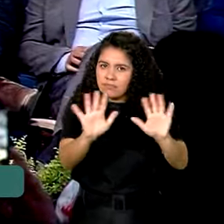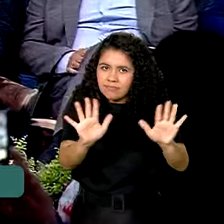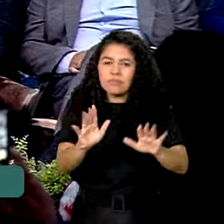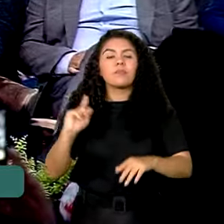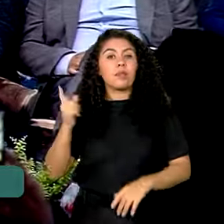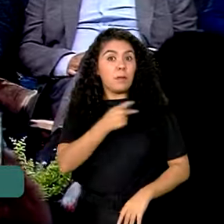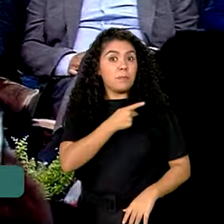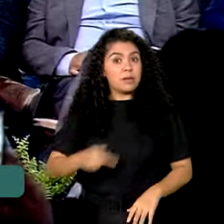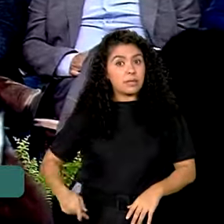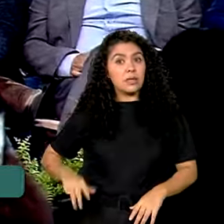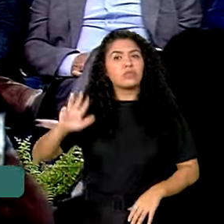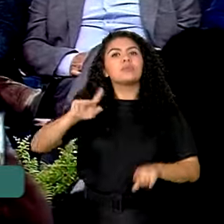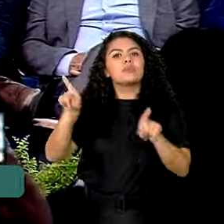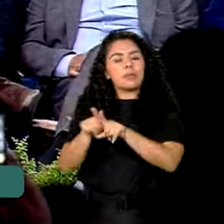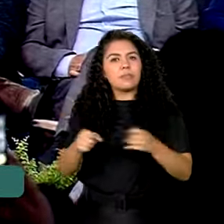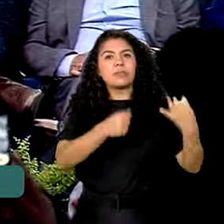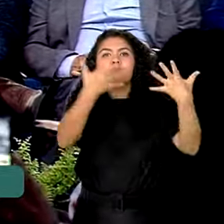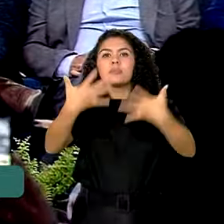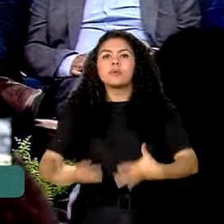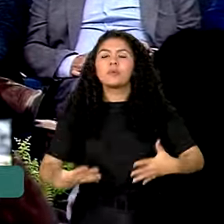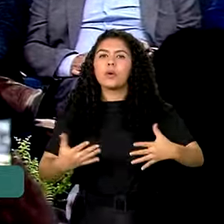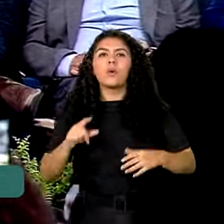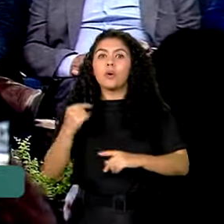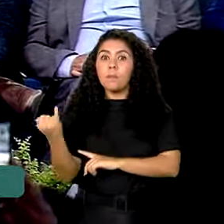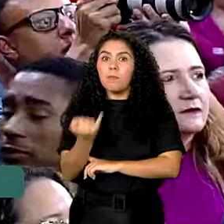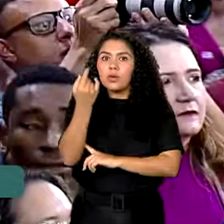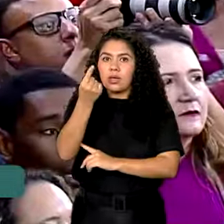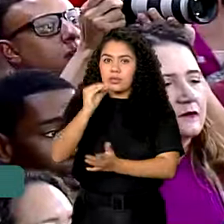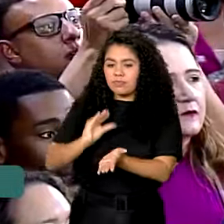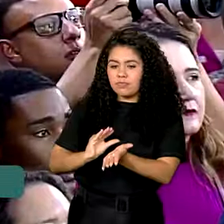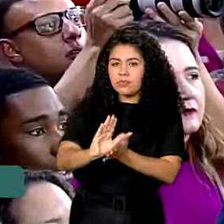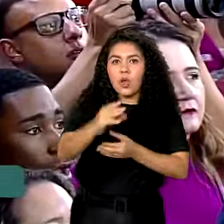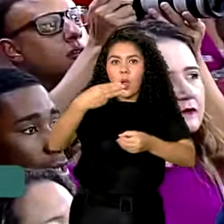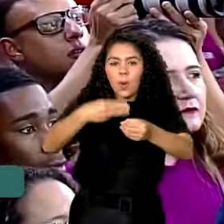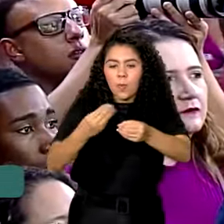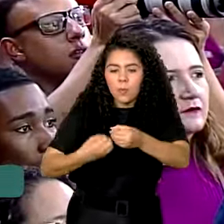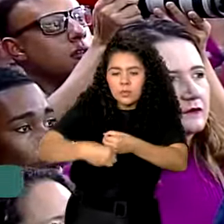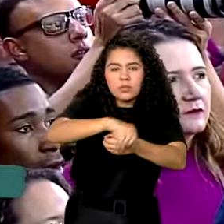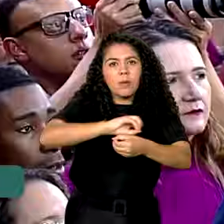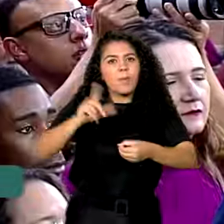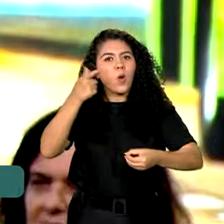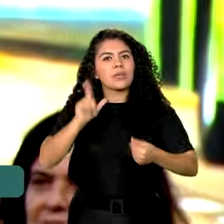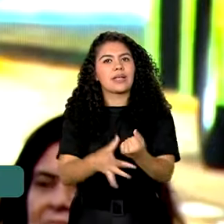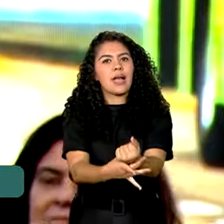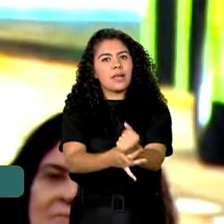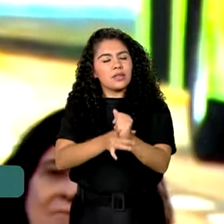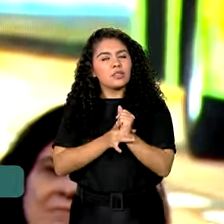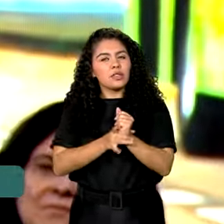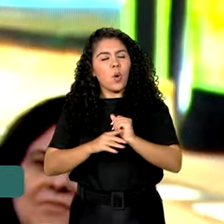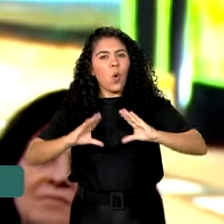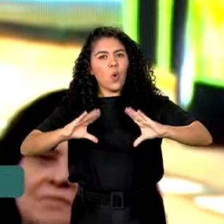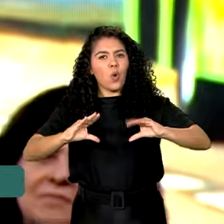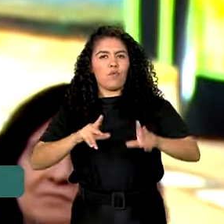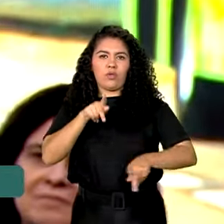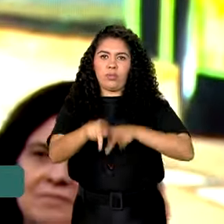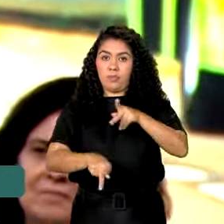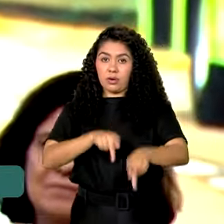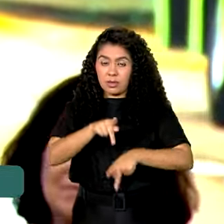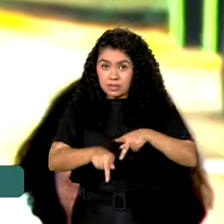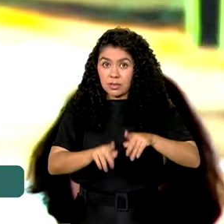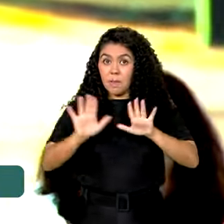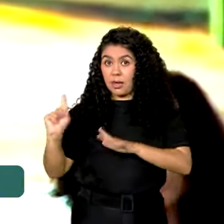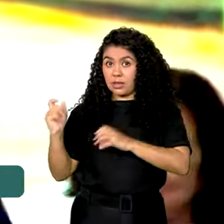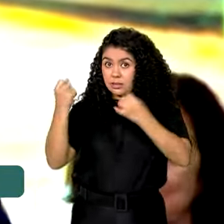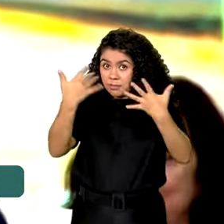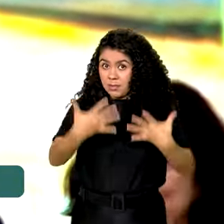presidente Lula falou sobre a importância de investir nos municípios para garantir o bem-estar da população. Segundo ele, o governo